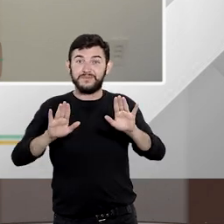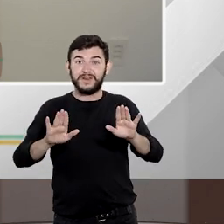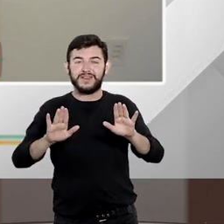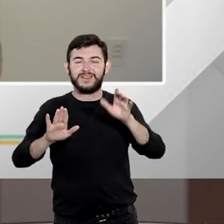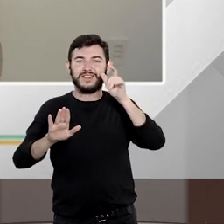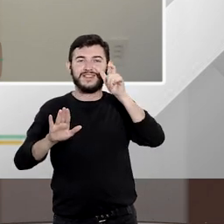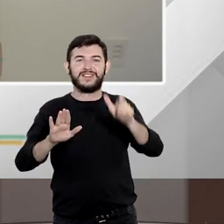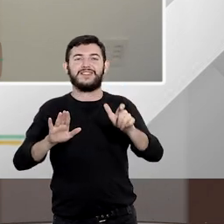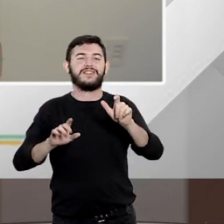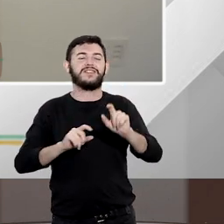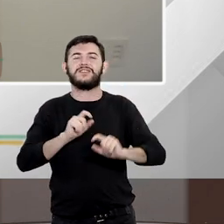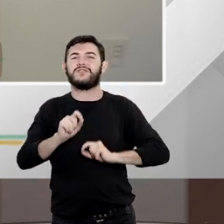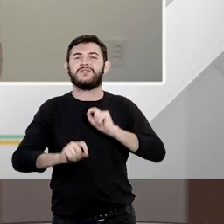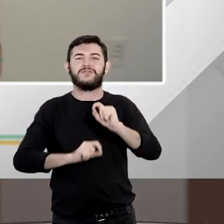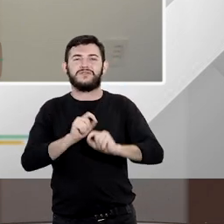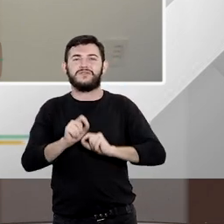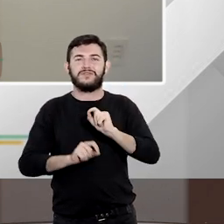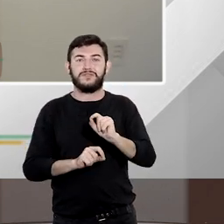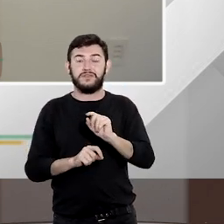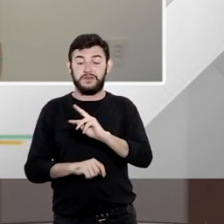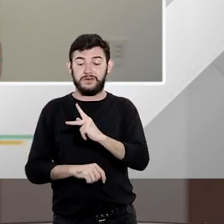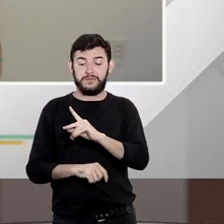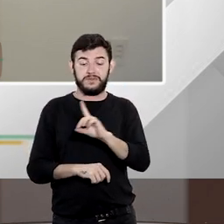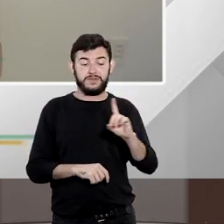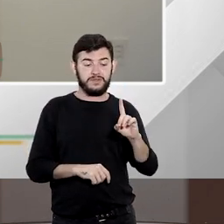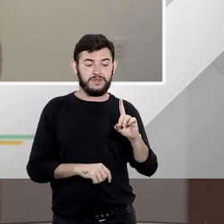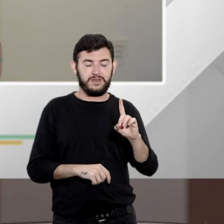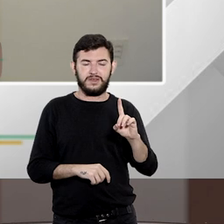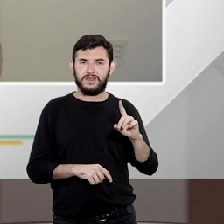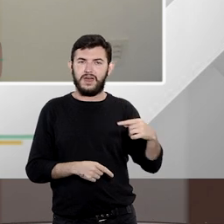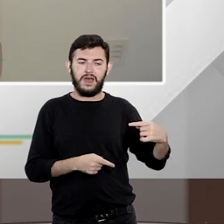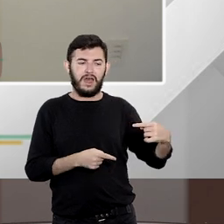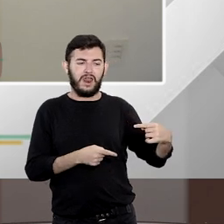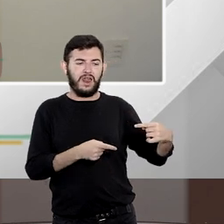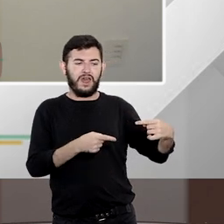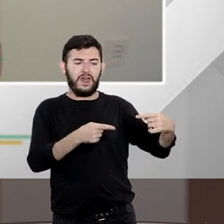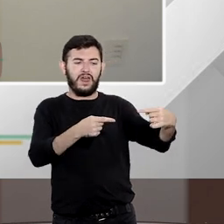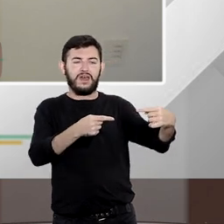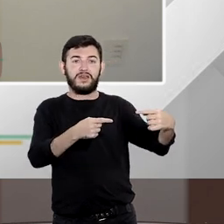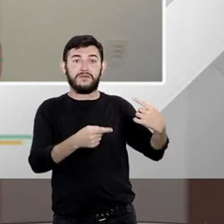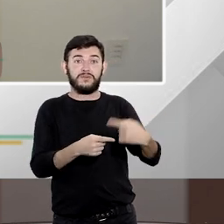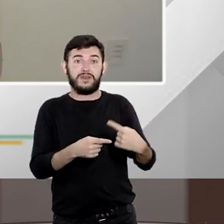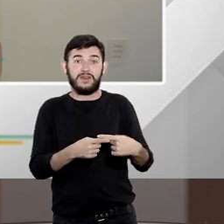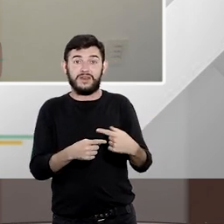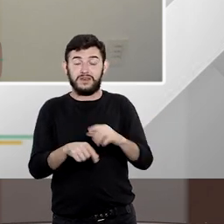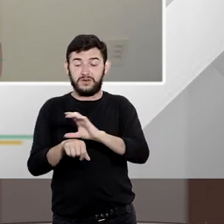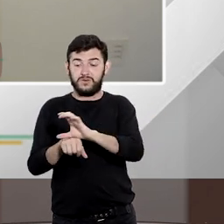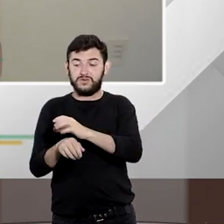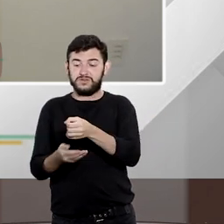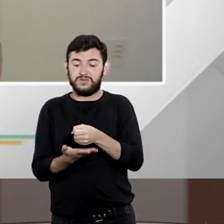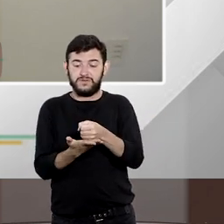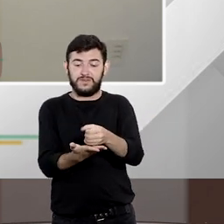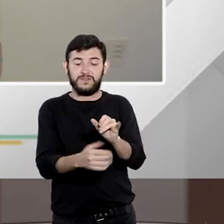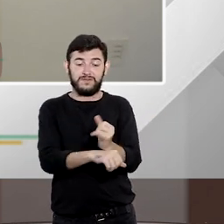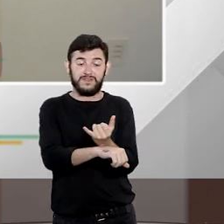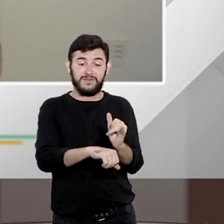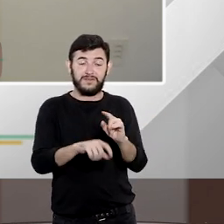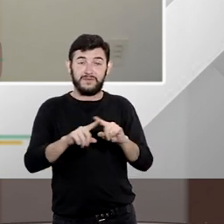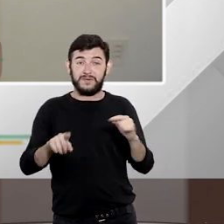porque ele gera discussão realmente não é um remédio constitucional muito visto muito utilizado